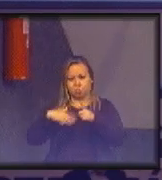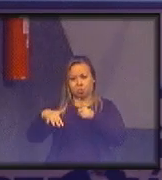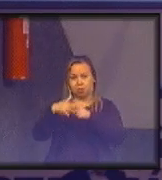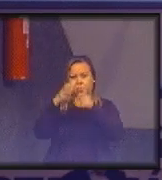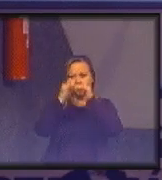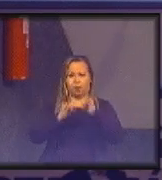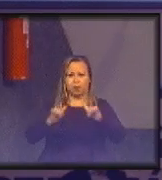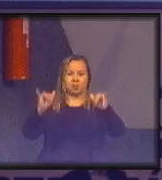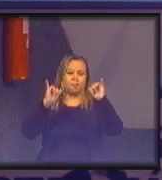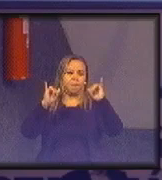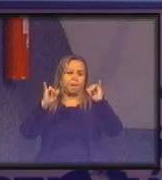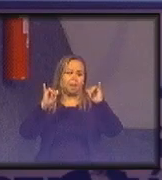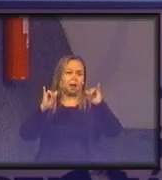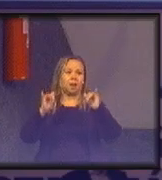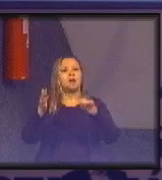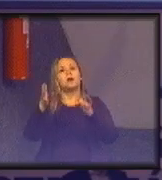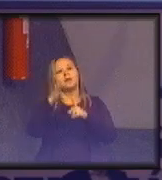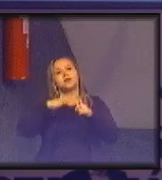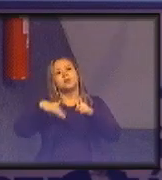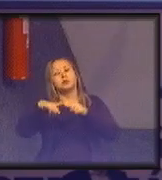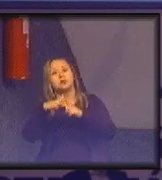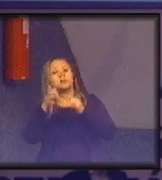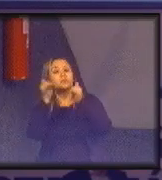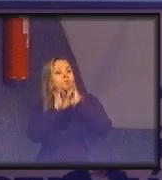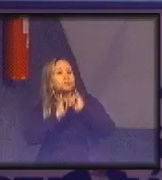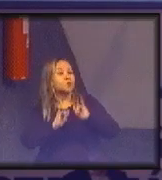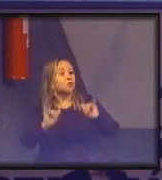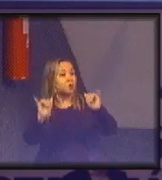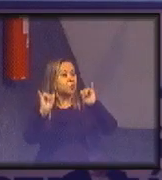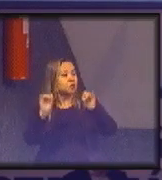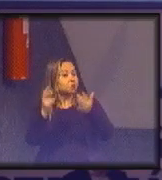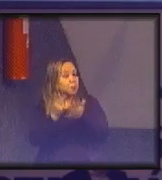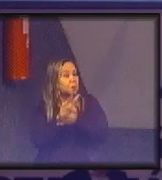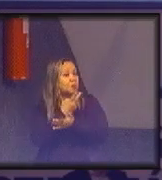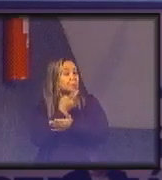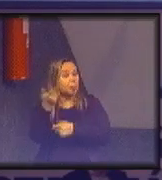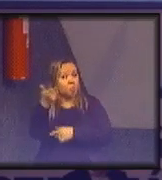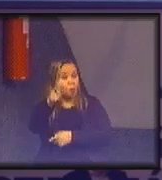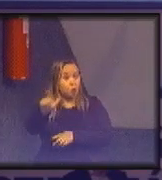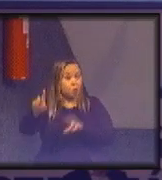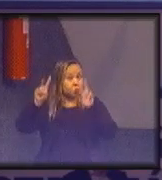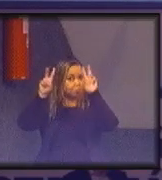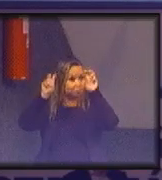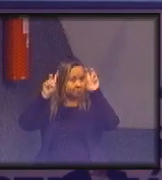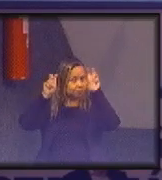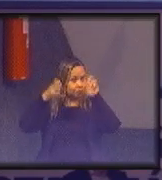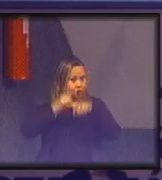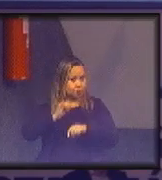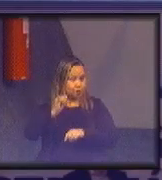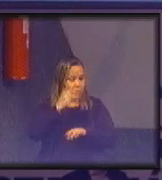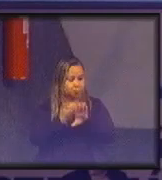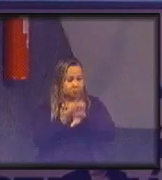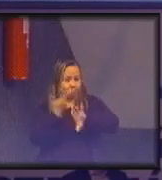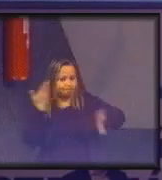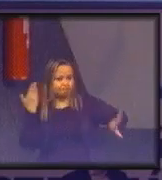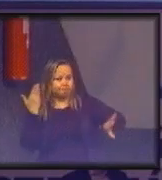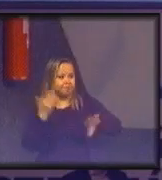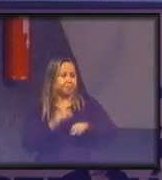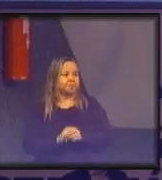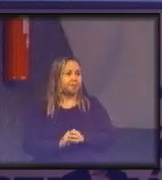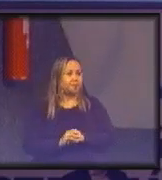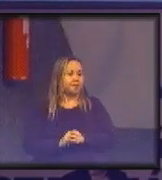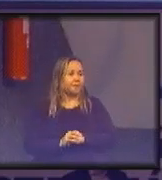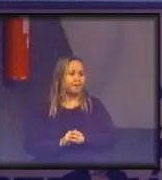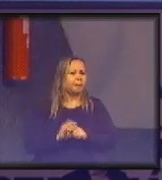informação. Na sociedade da informação aconteceu um outro fator importante de ruptura a